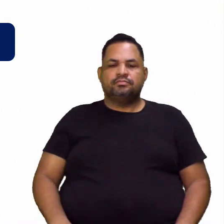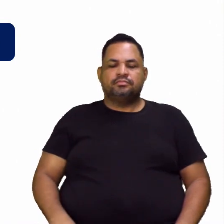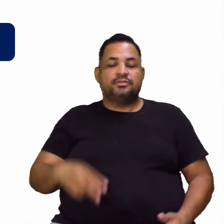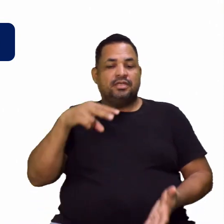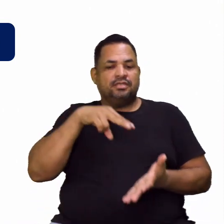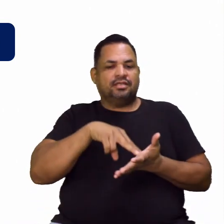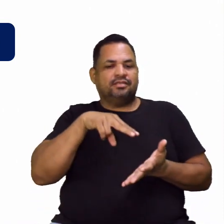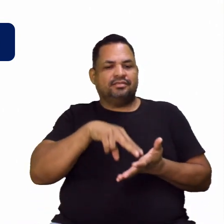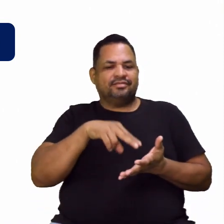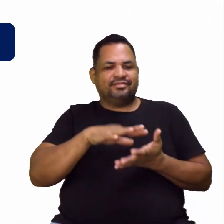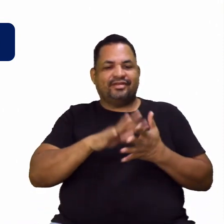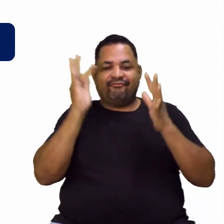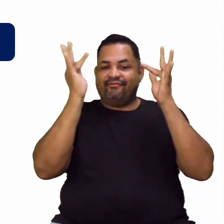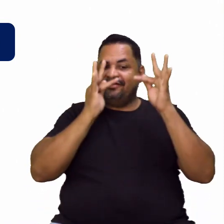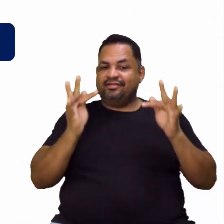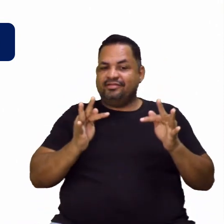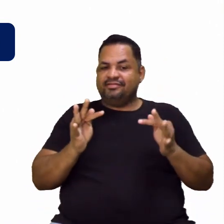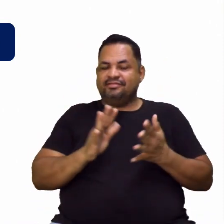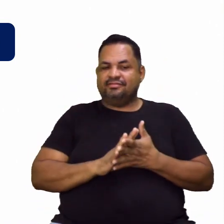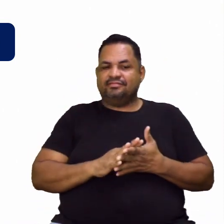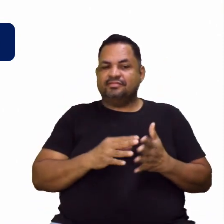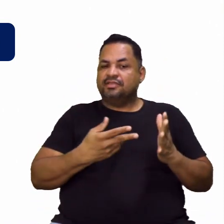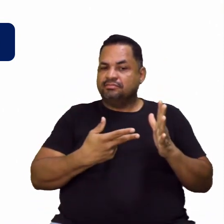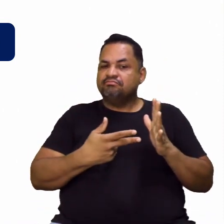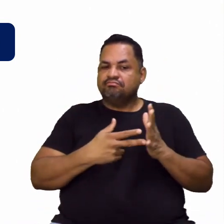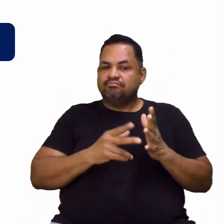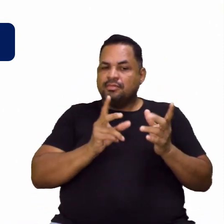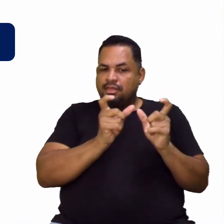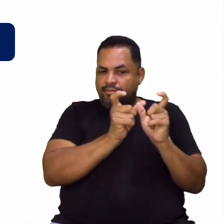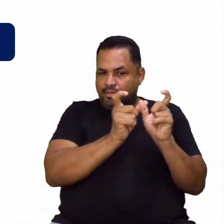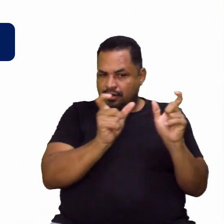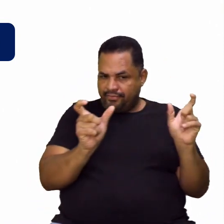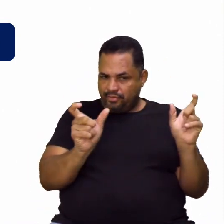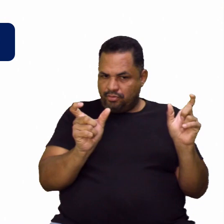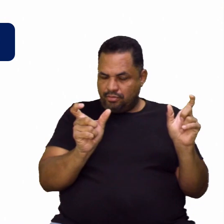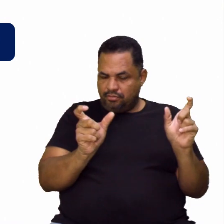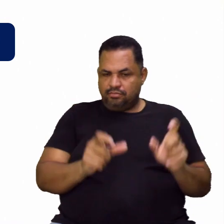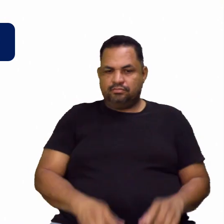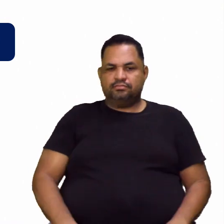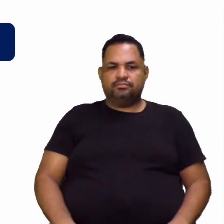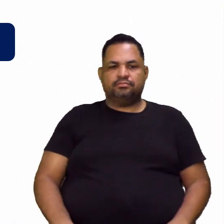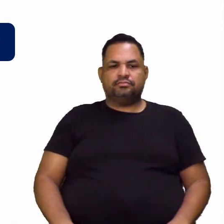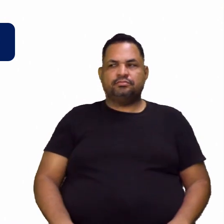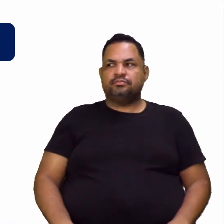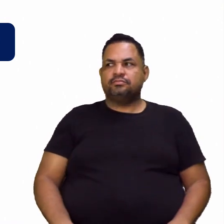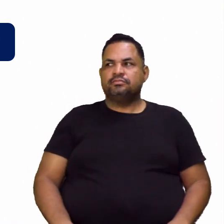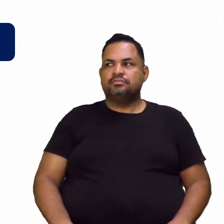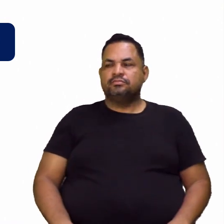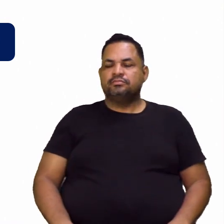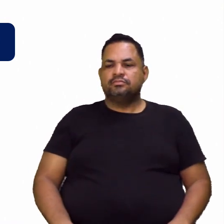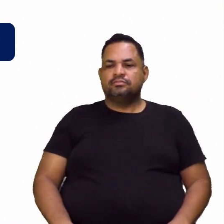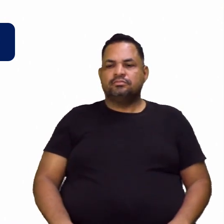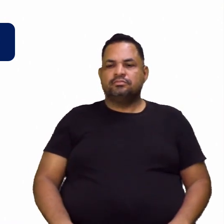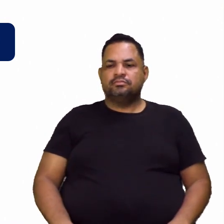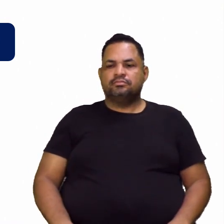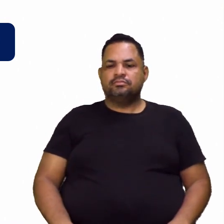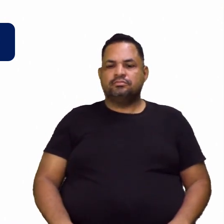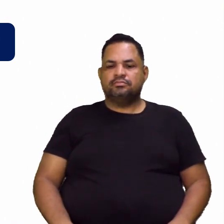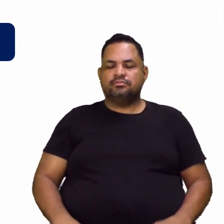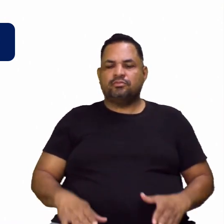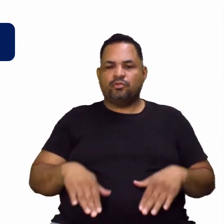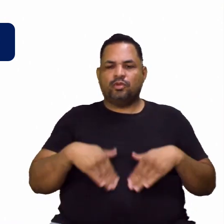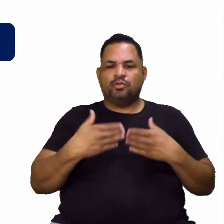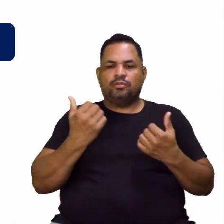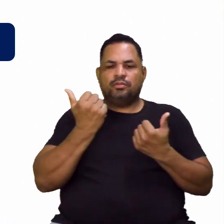alegre, estudante feliz, entendeu? Sinônimos, né? Palavra, você vai usar isso aí quando a gente começa a